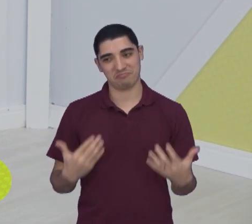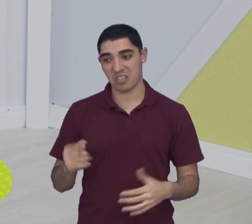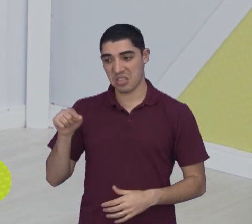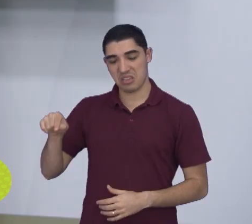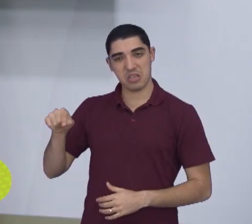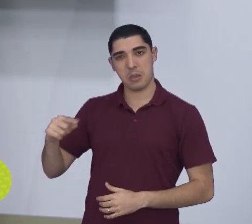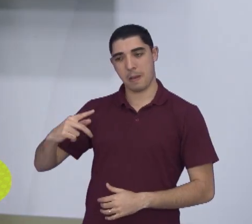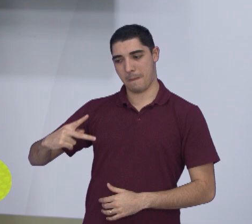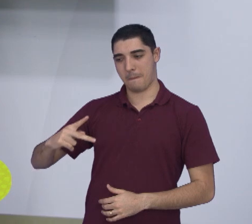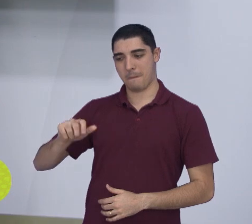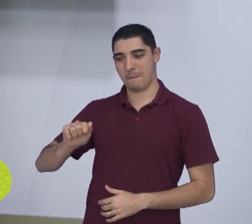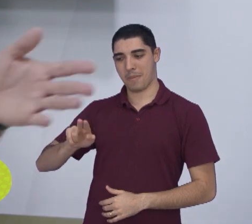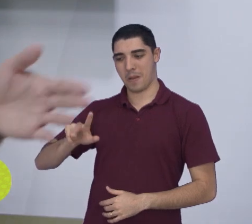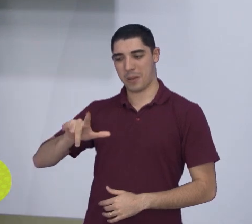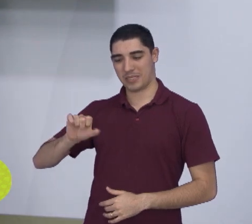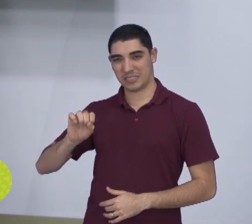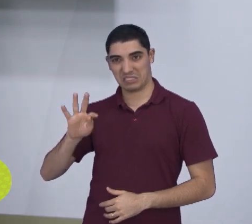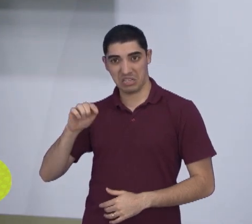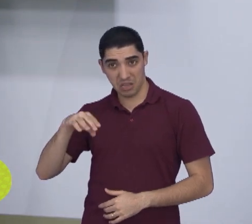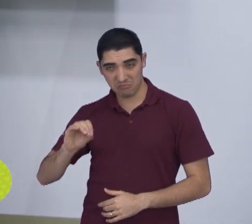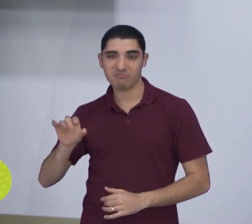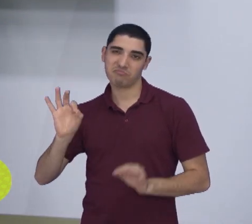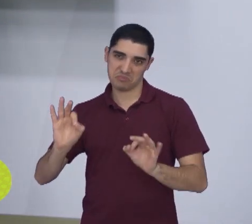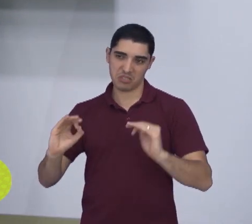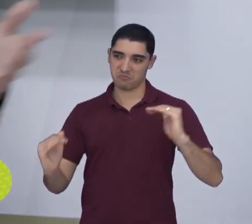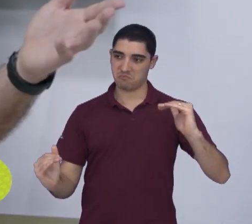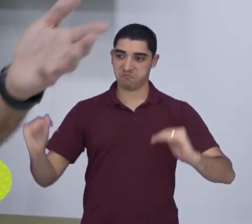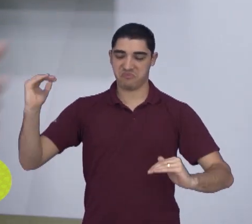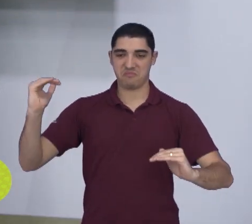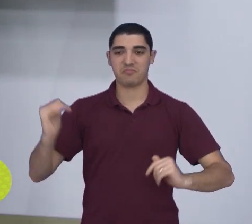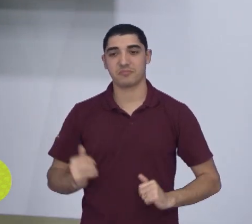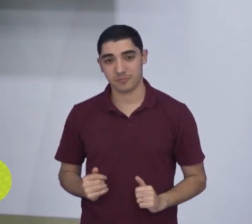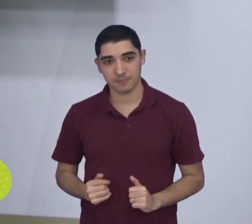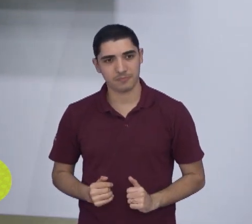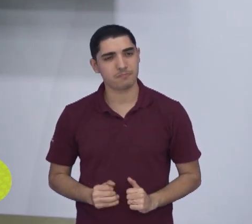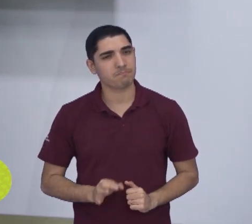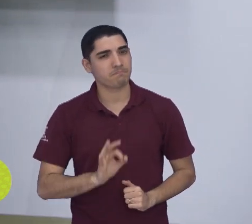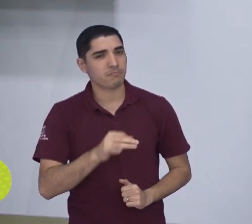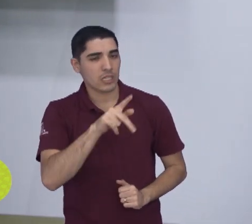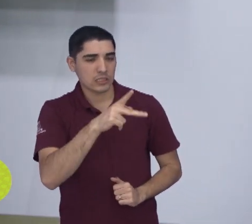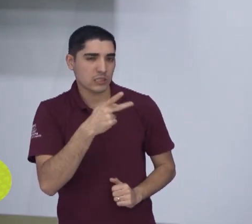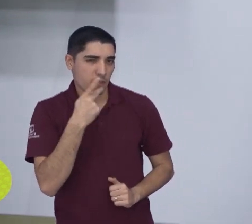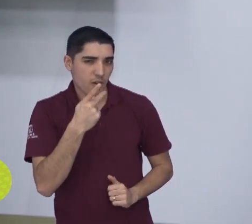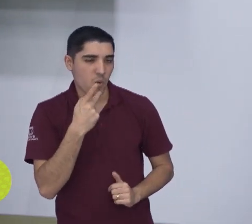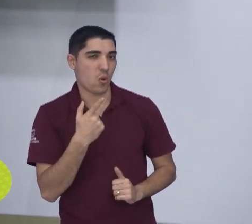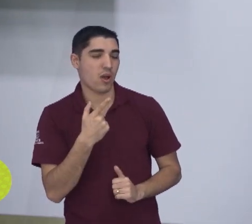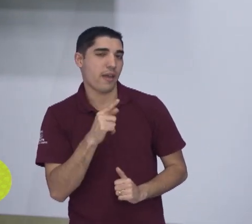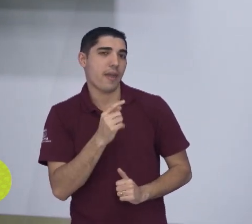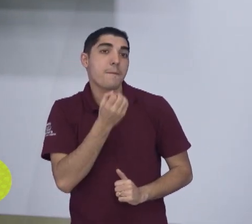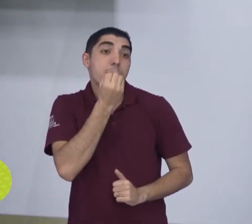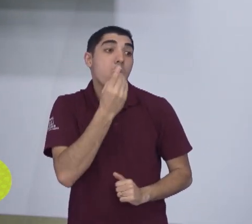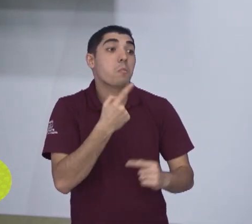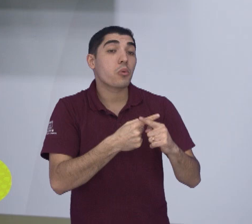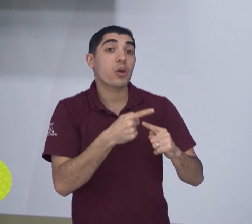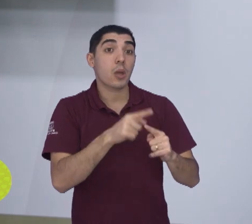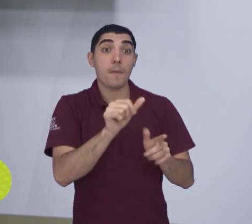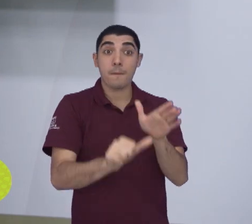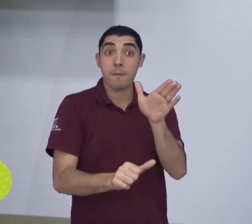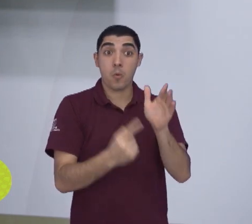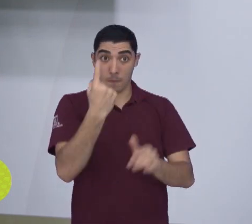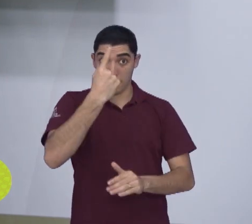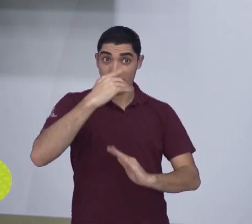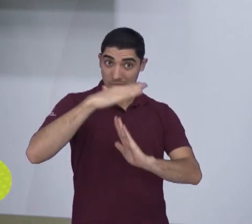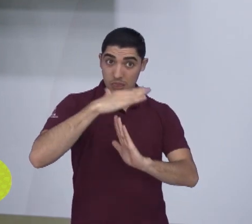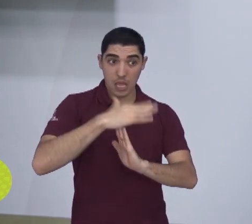equipe do Paulistano. O ponto positivo, como você falou, foi esse início bom no primeiro quarto, aí depois